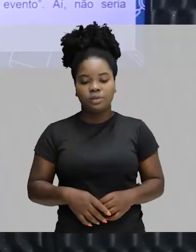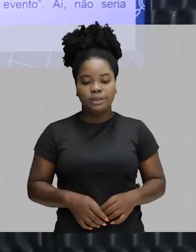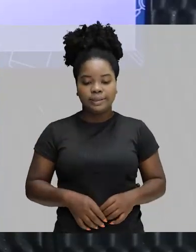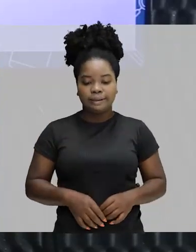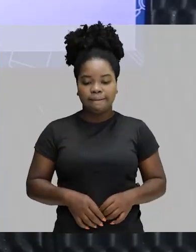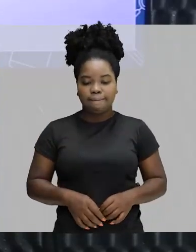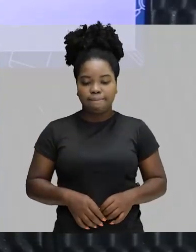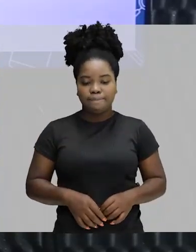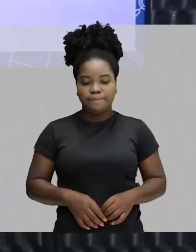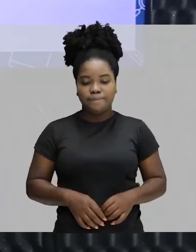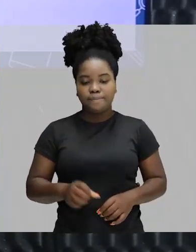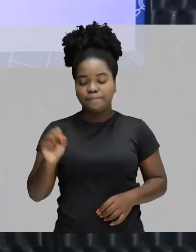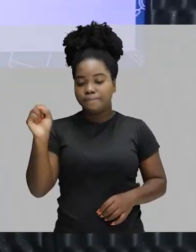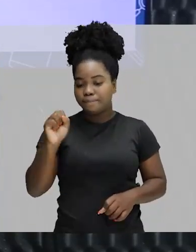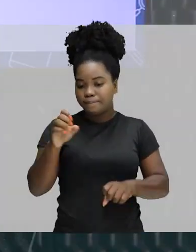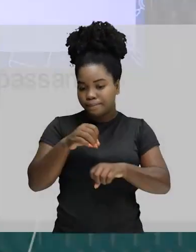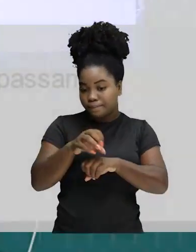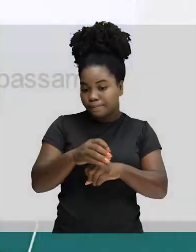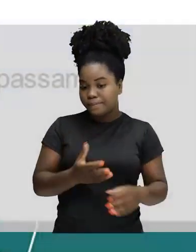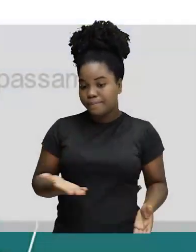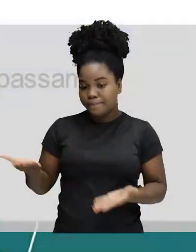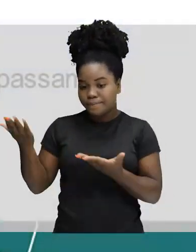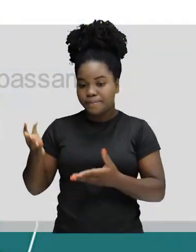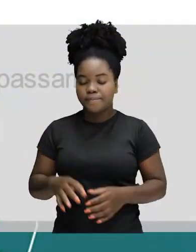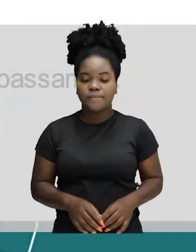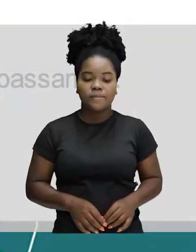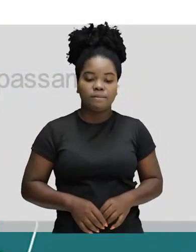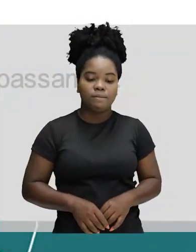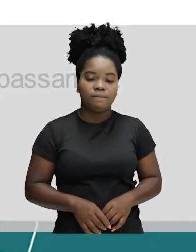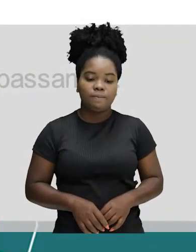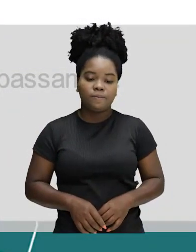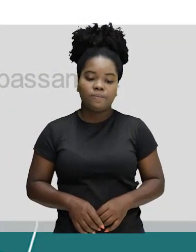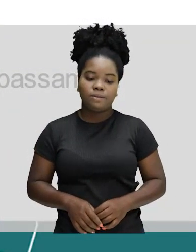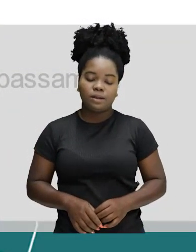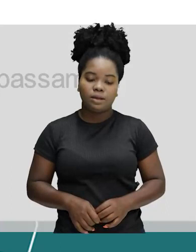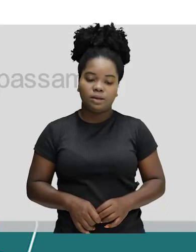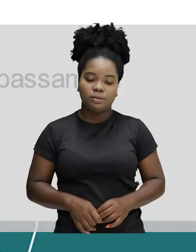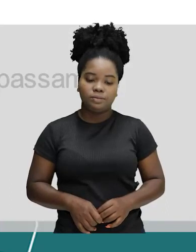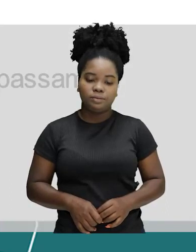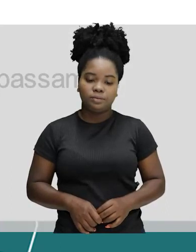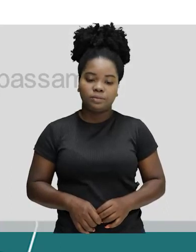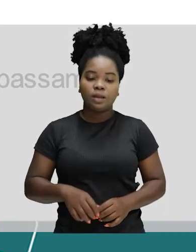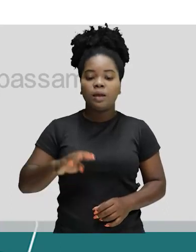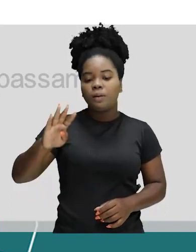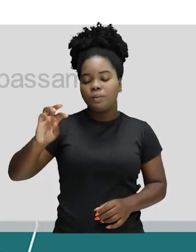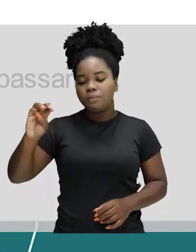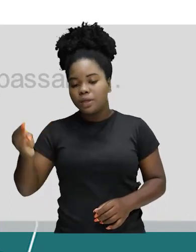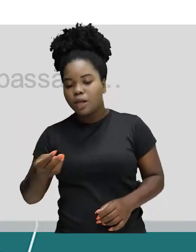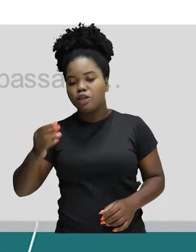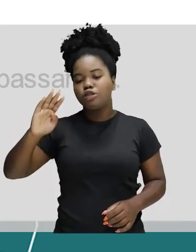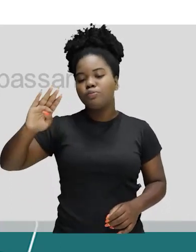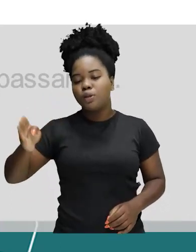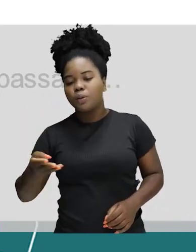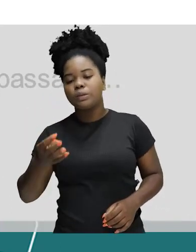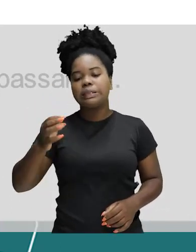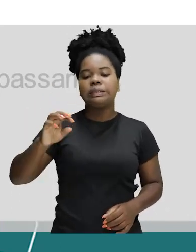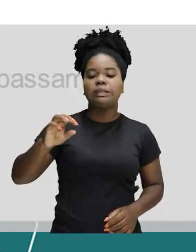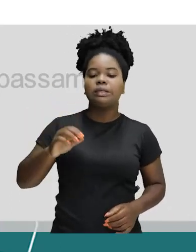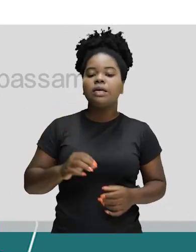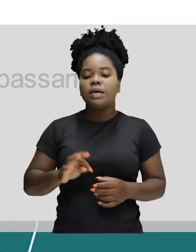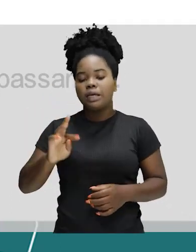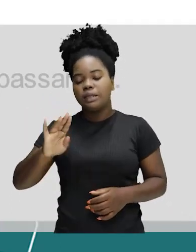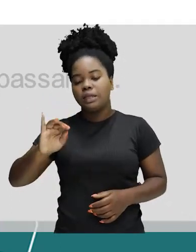aproximação. Dica número oito. E os milhões, bilhões, trilhões e por aí vai. Como